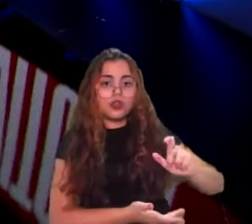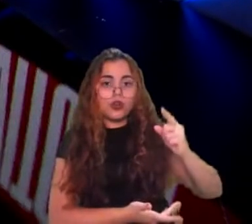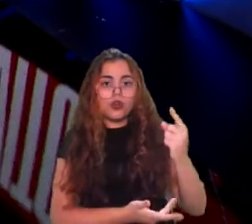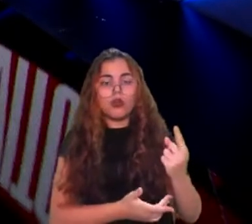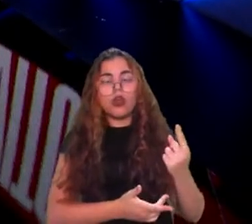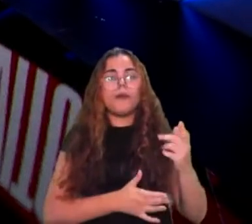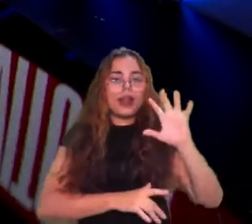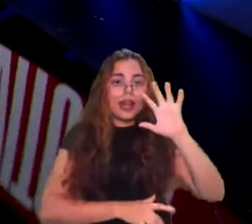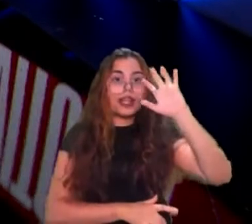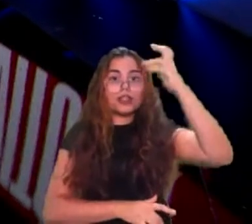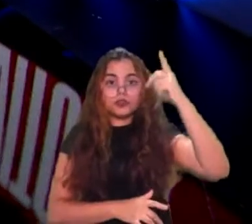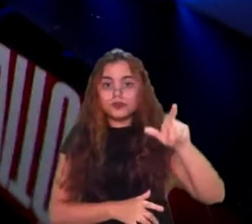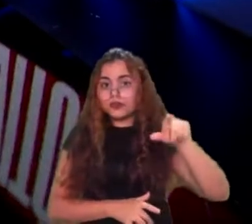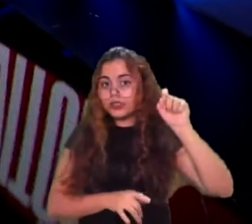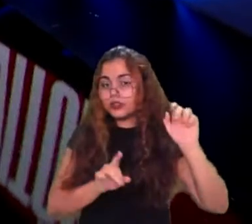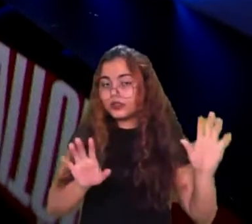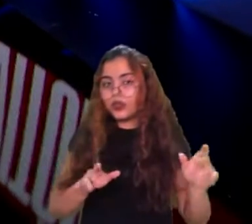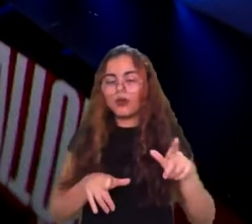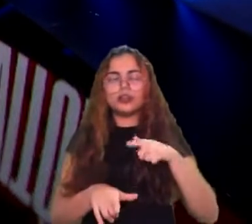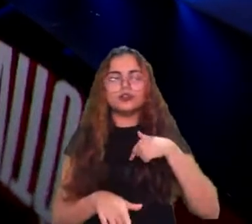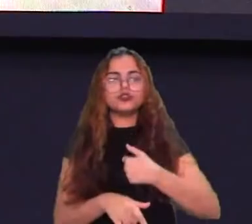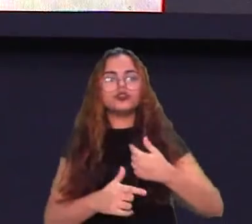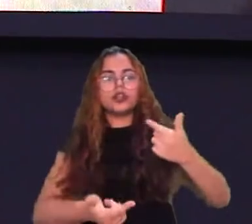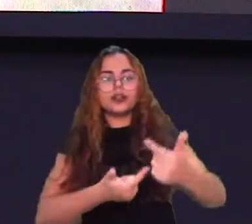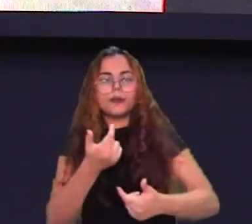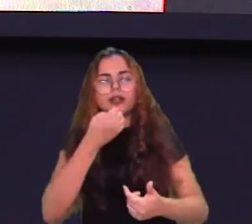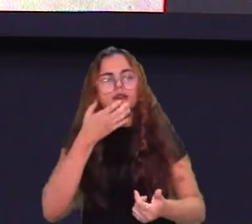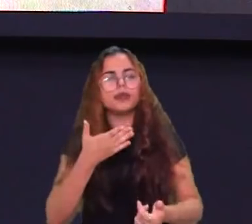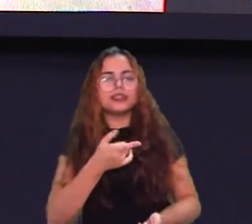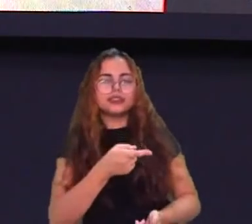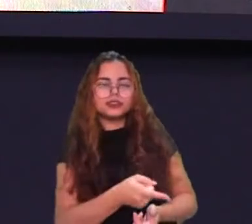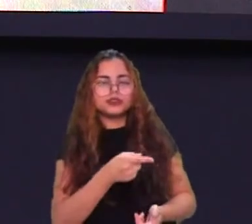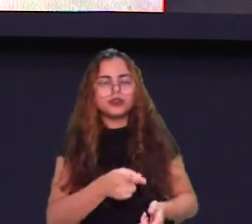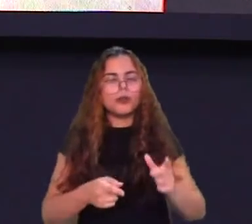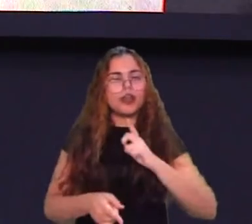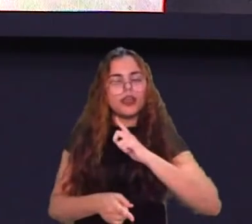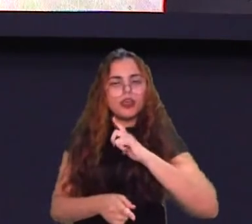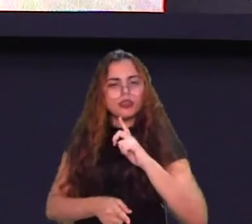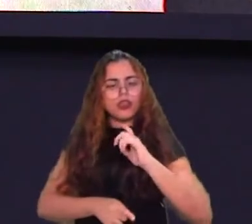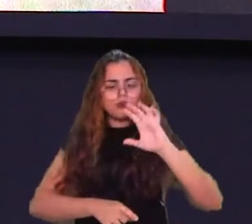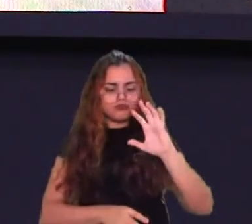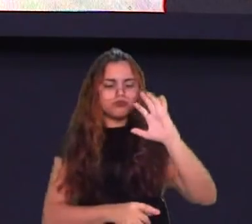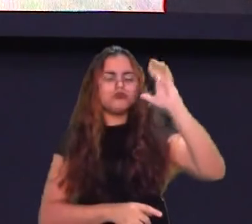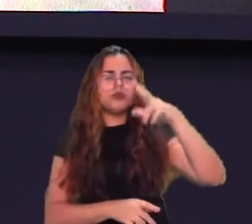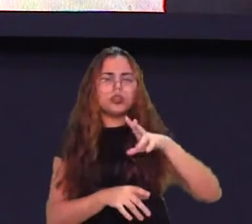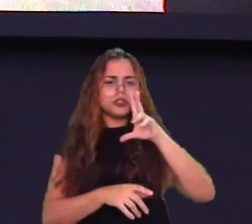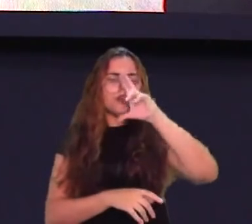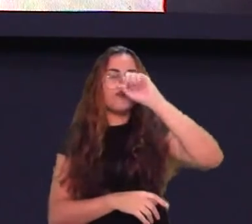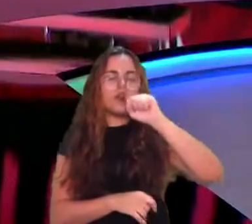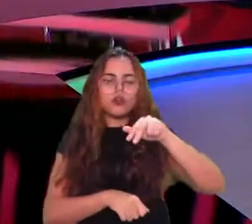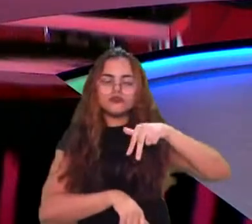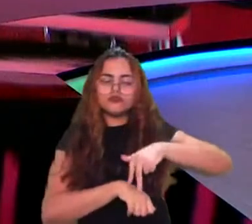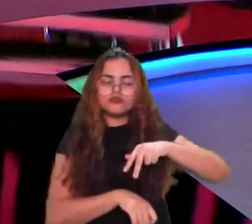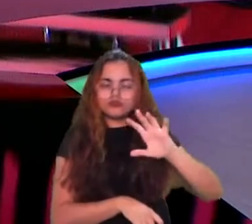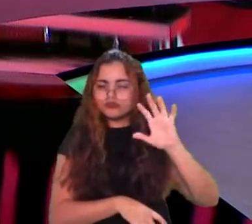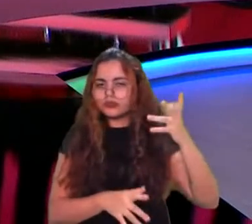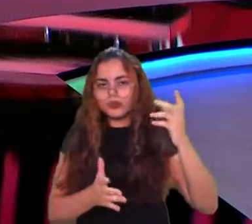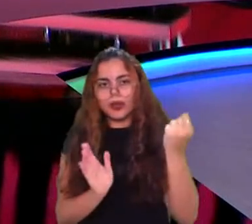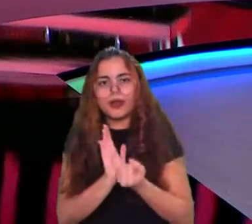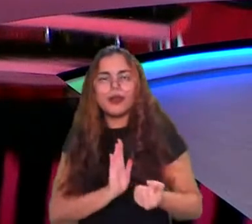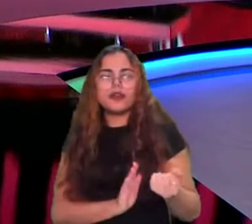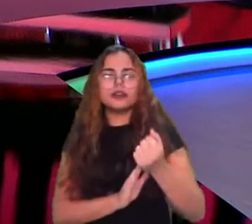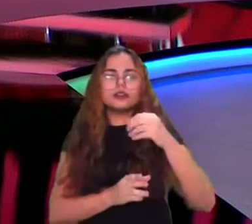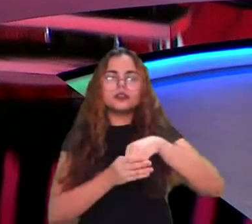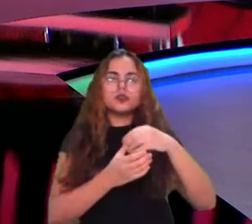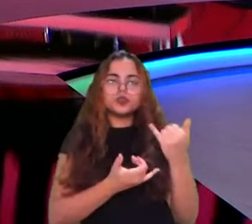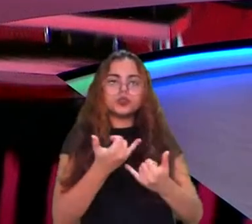pra gente ter uma cal mais forte, assim, durante o jogo. Ô, Carioca, quando... eu tive